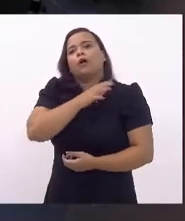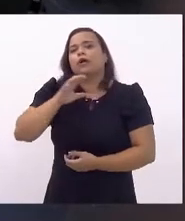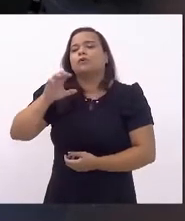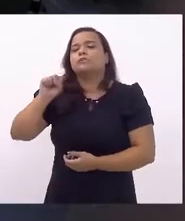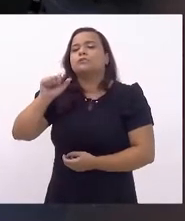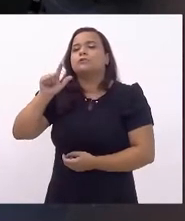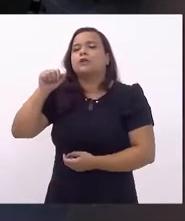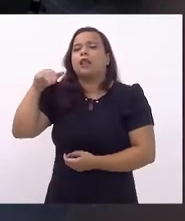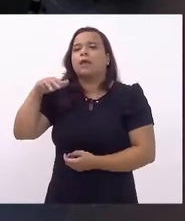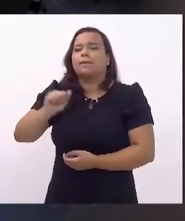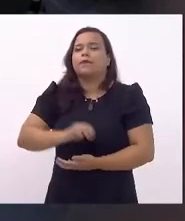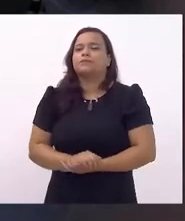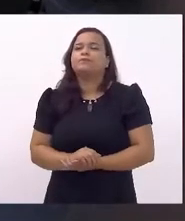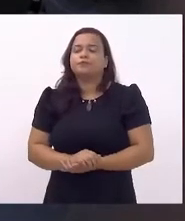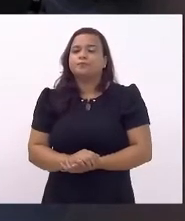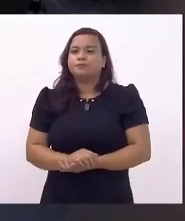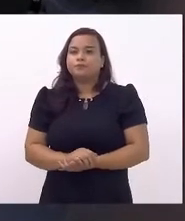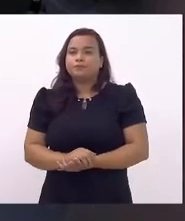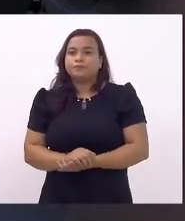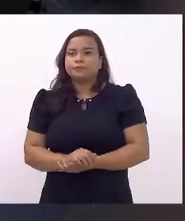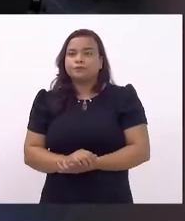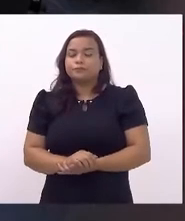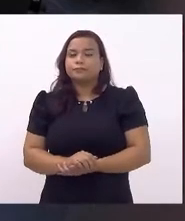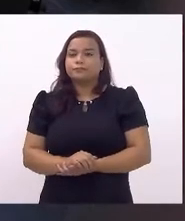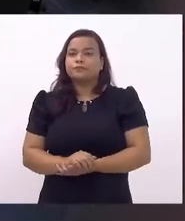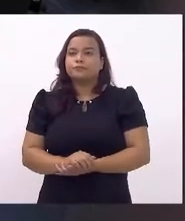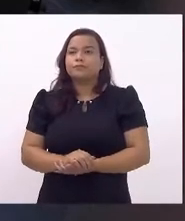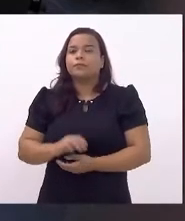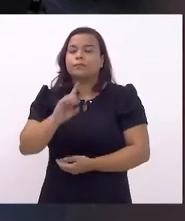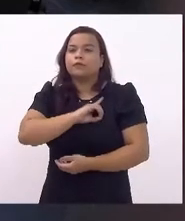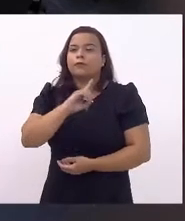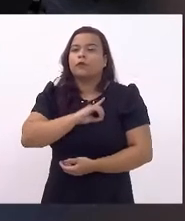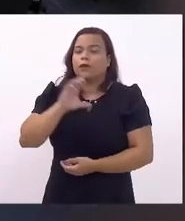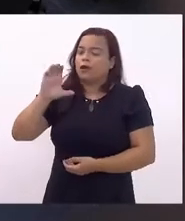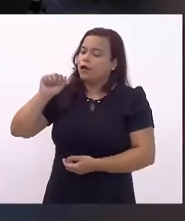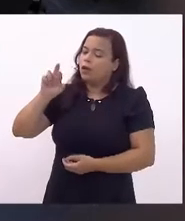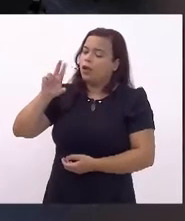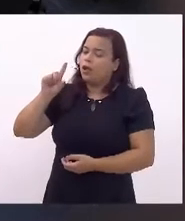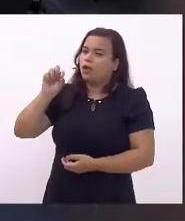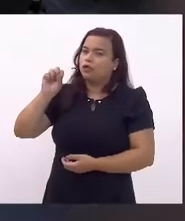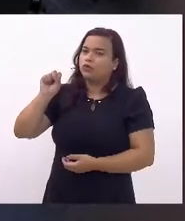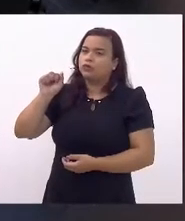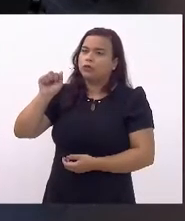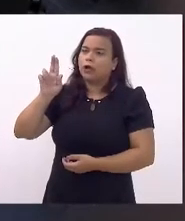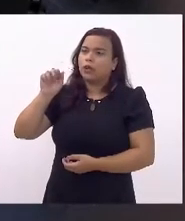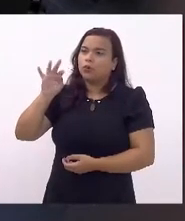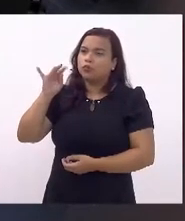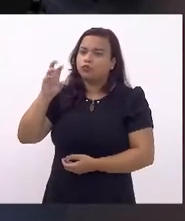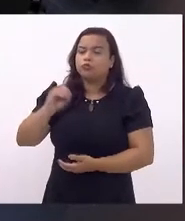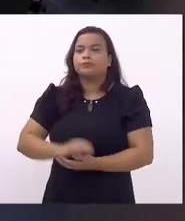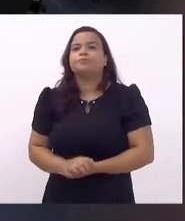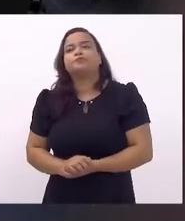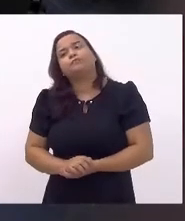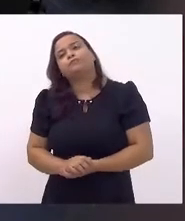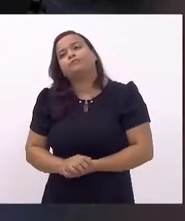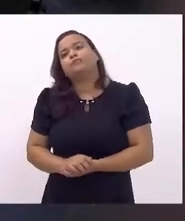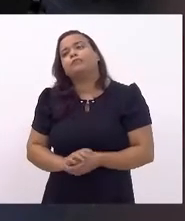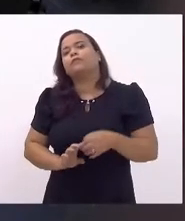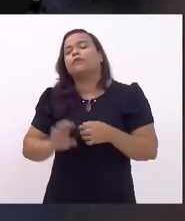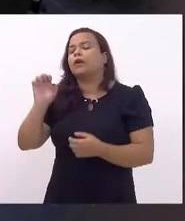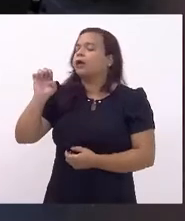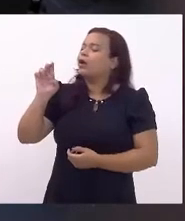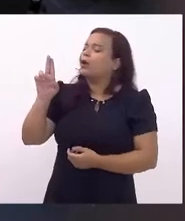Coronel Salema, Delegado Carlos Augusto, Eurico